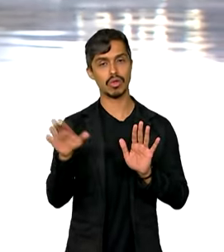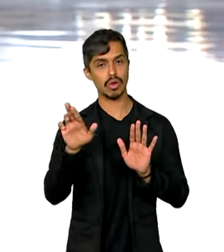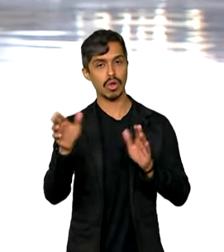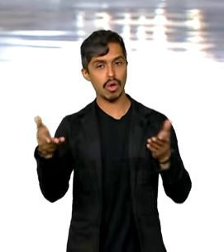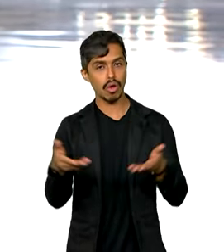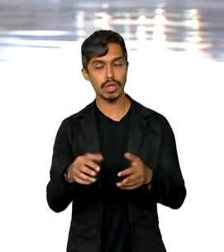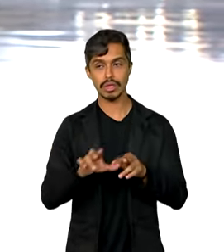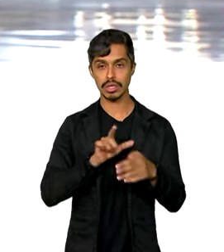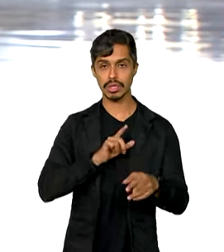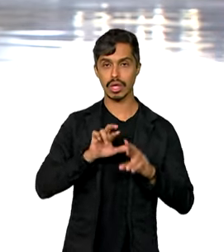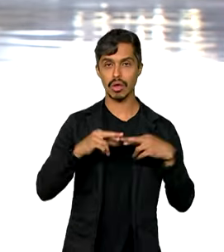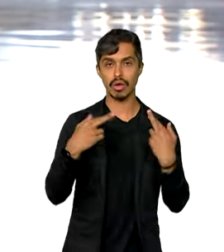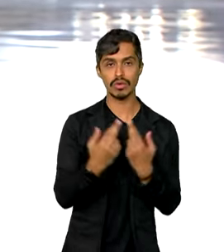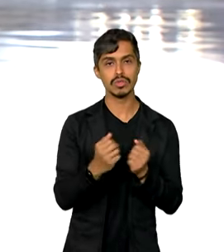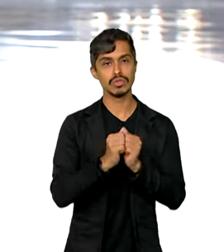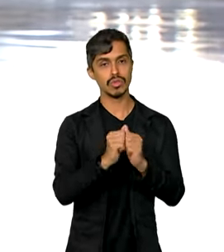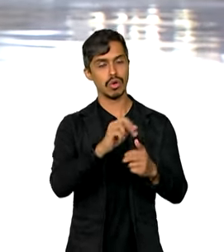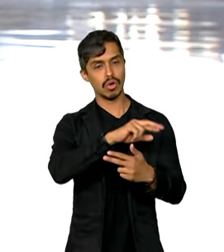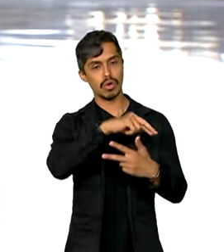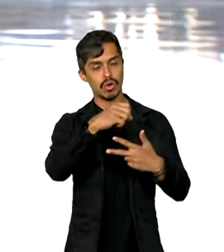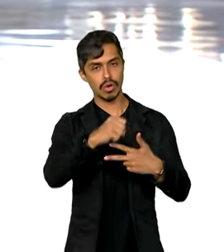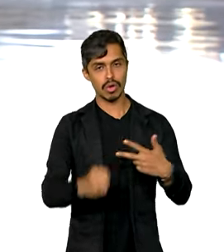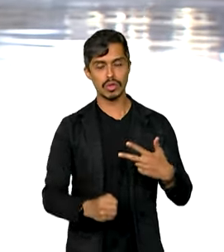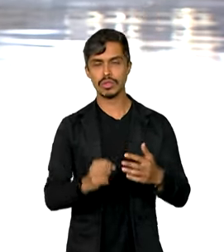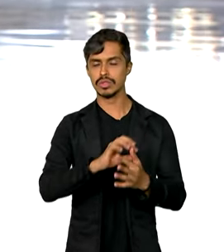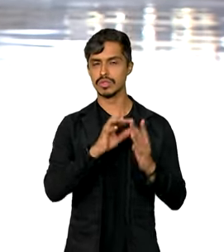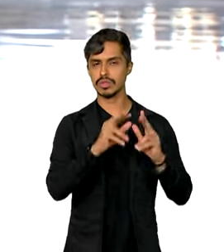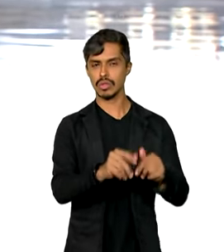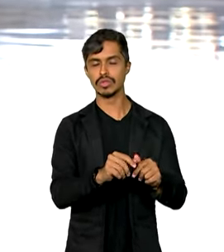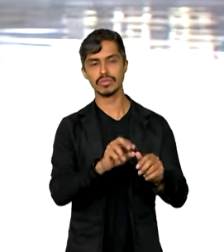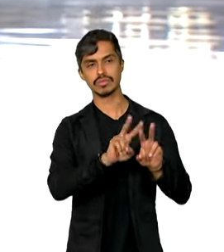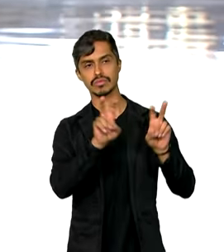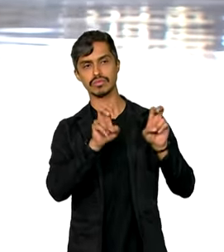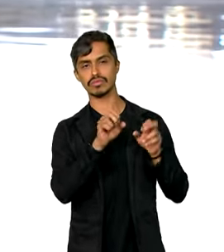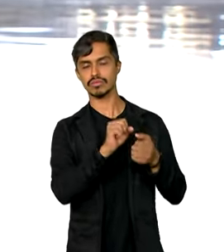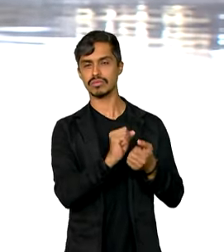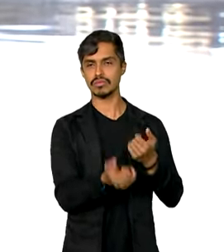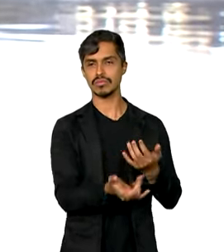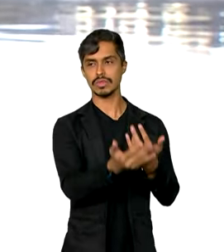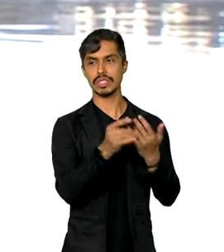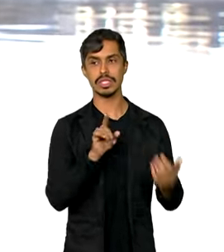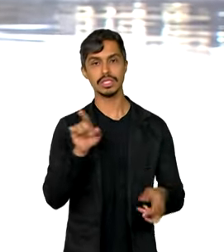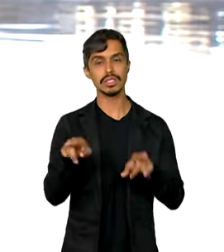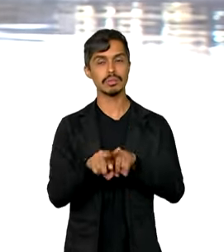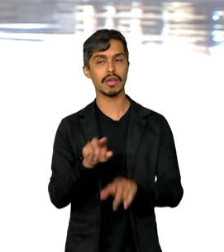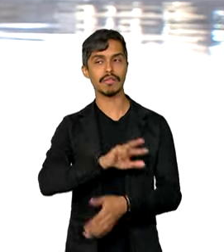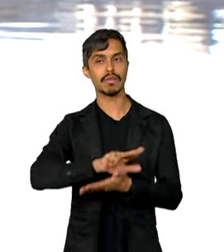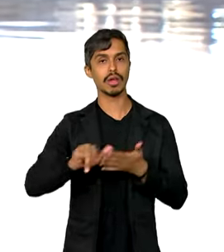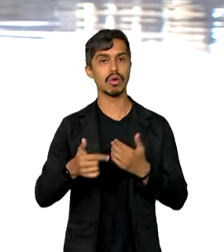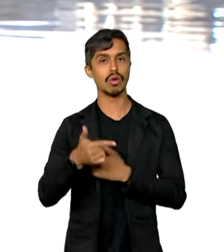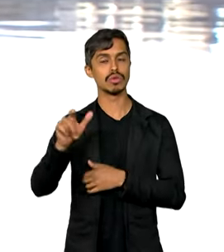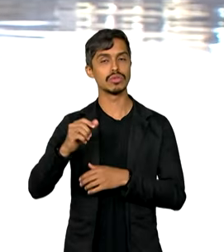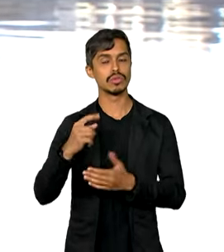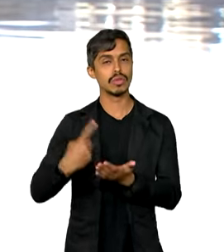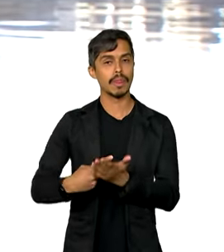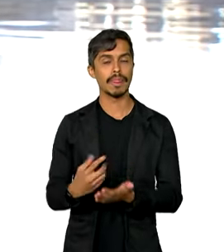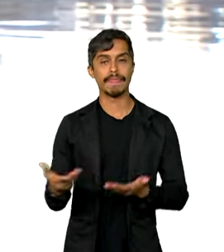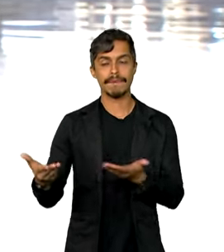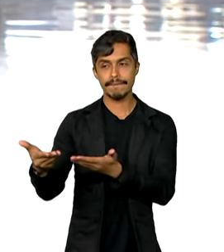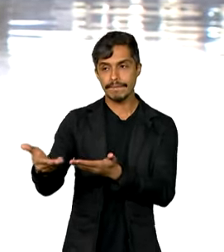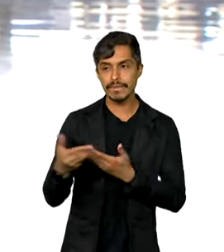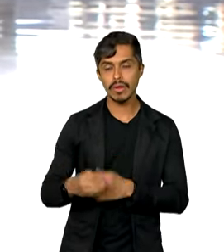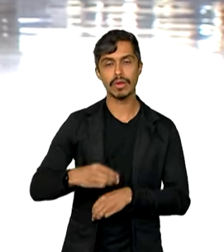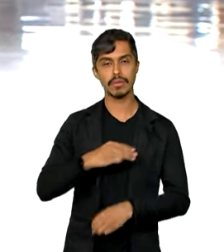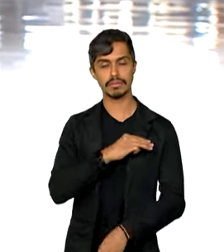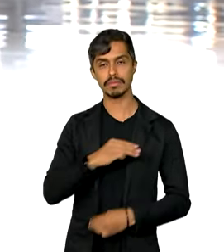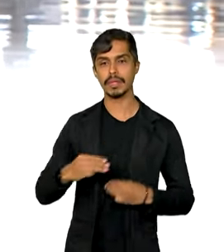com os poderes sobre as queimadas no país, Lula tem vários outros compromissos. Agora, pela manhã, ele recebe os ministros da Agricultura